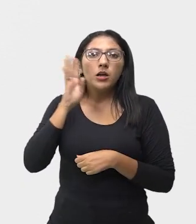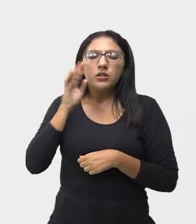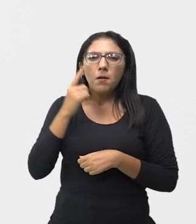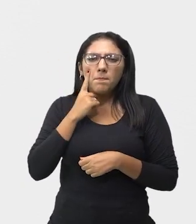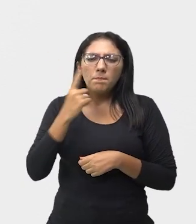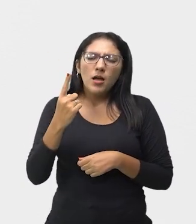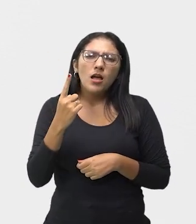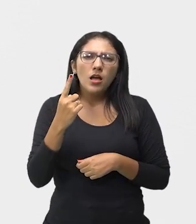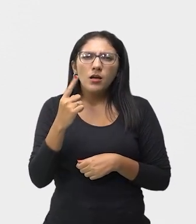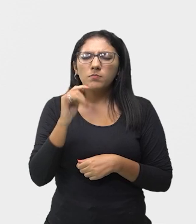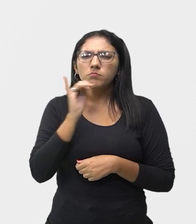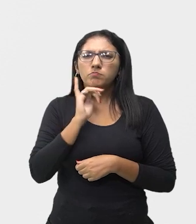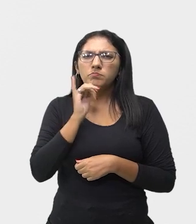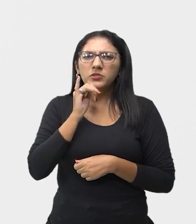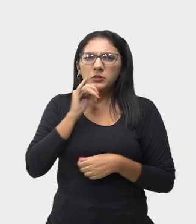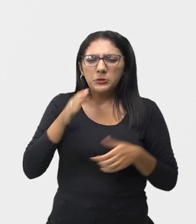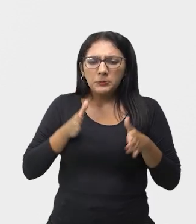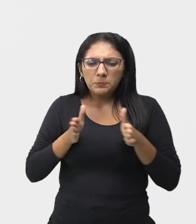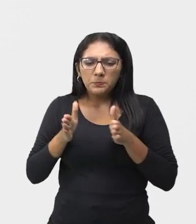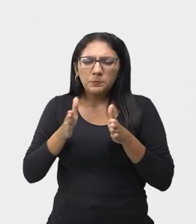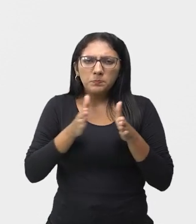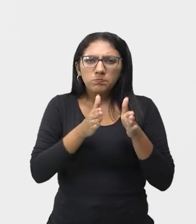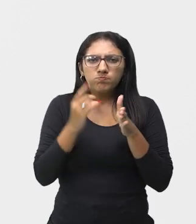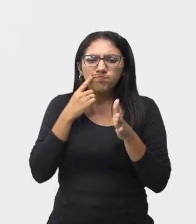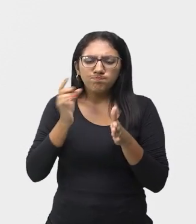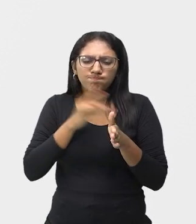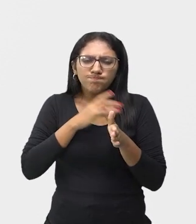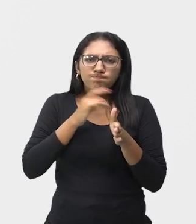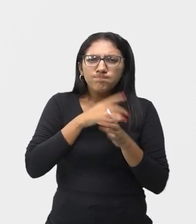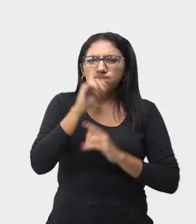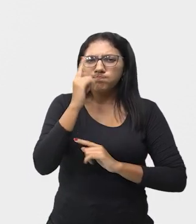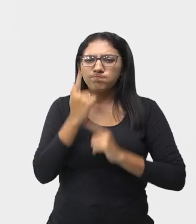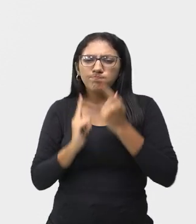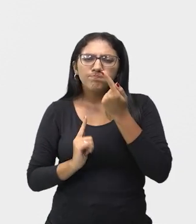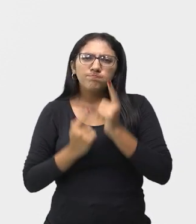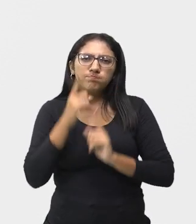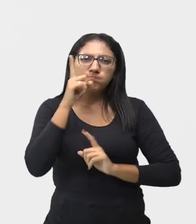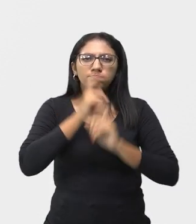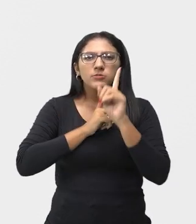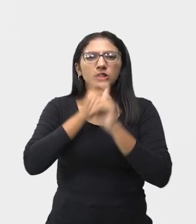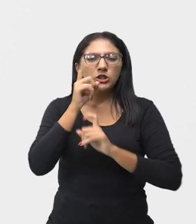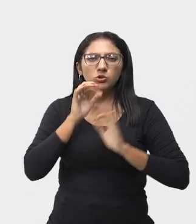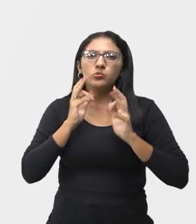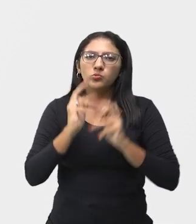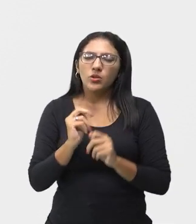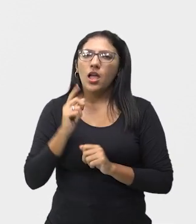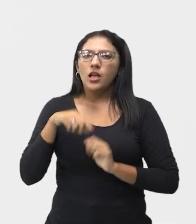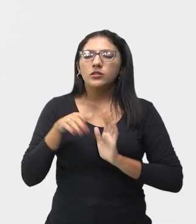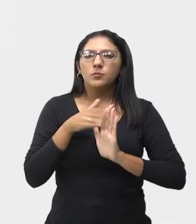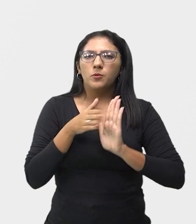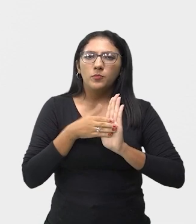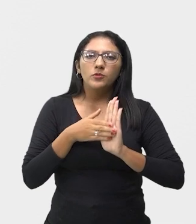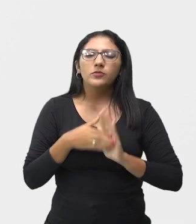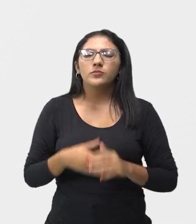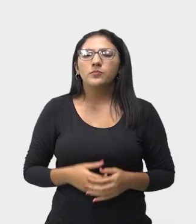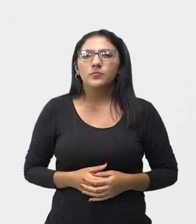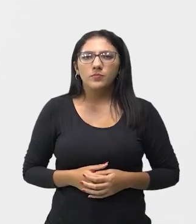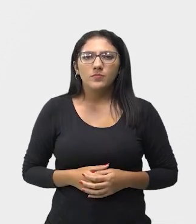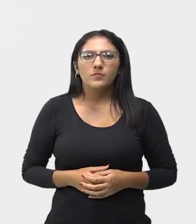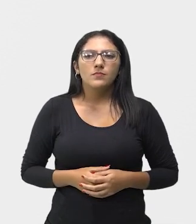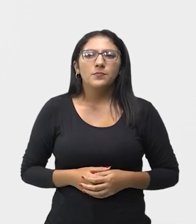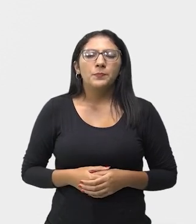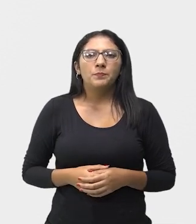atravessar uma ponte de buraco, vai desviar e com muito medo de cair no rio. Então, essa é a proposta. Então,